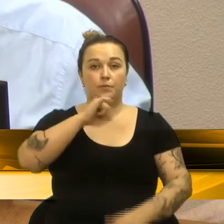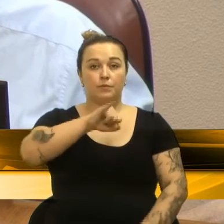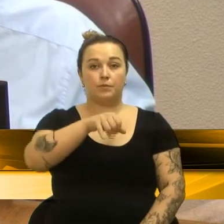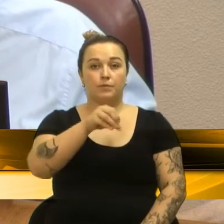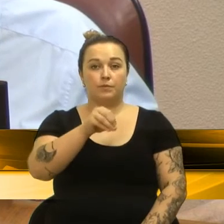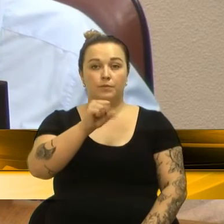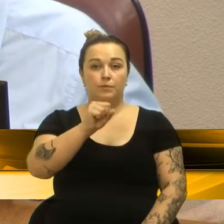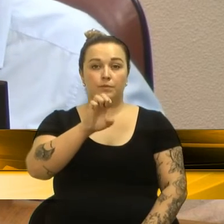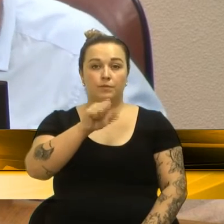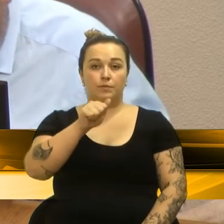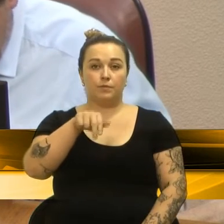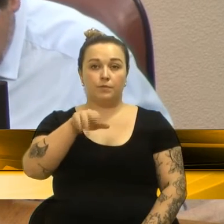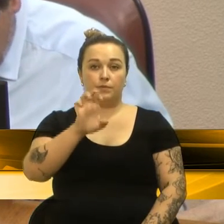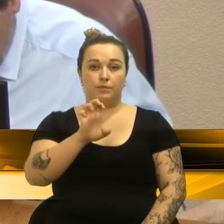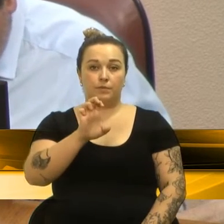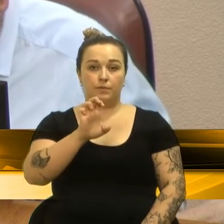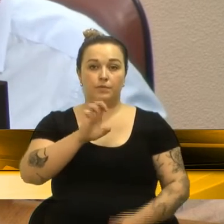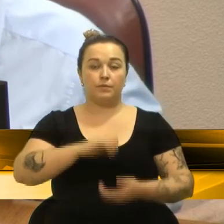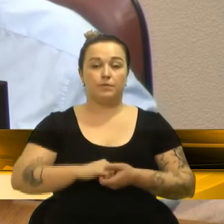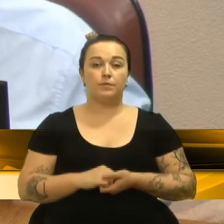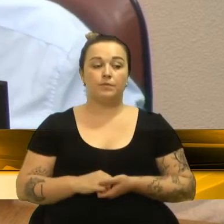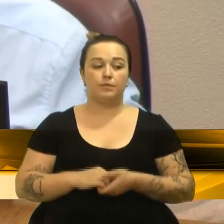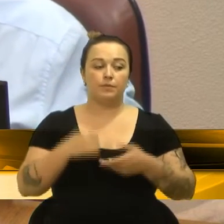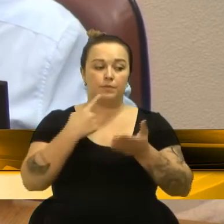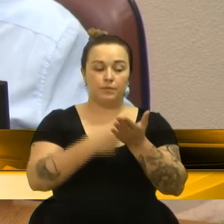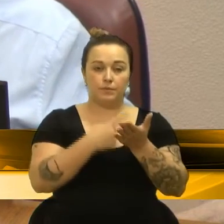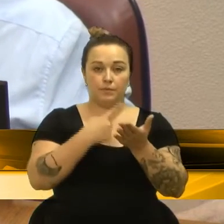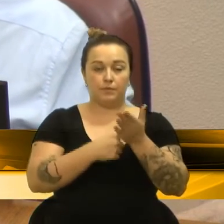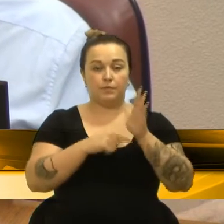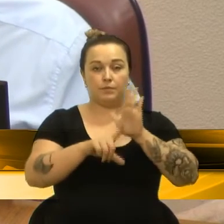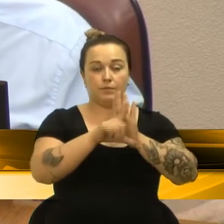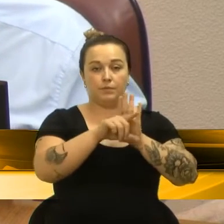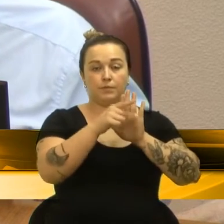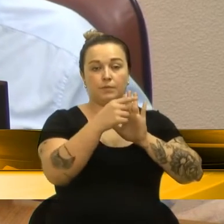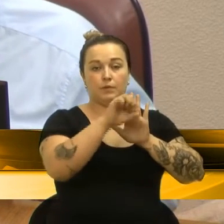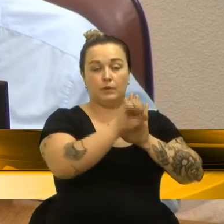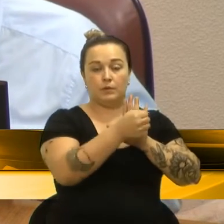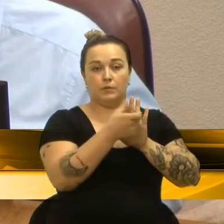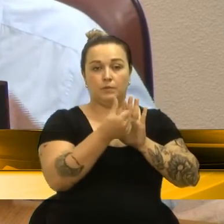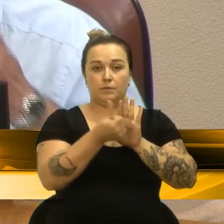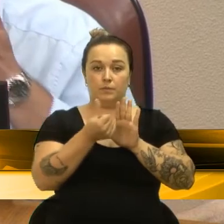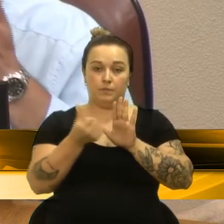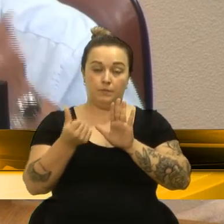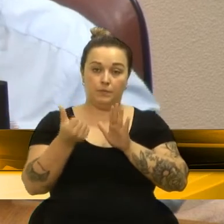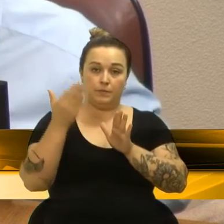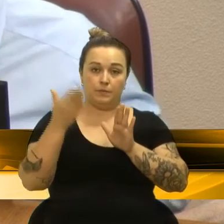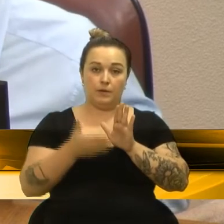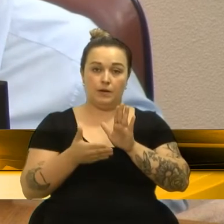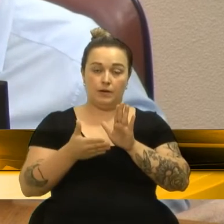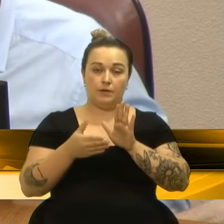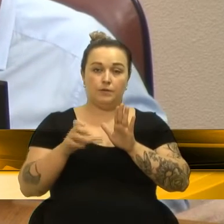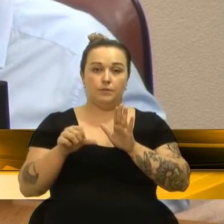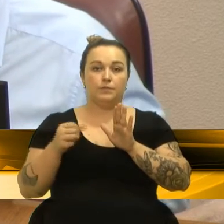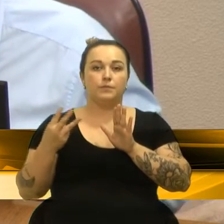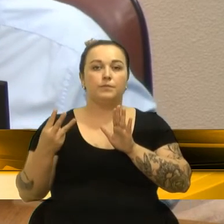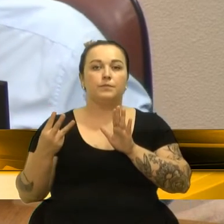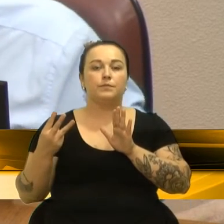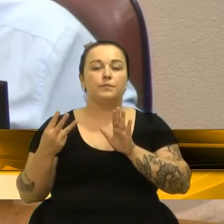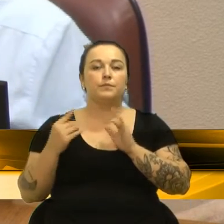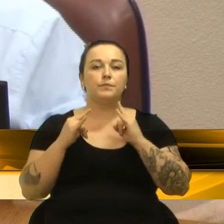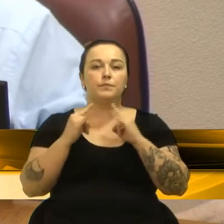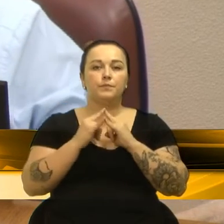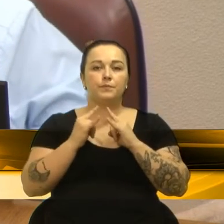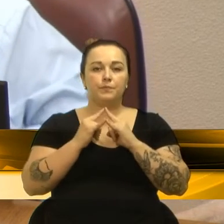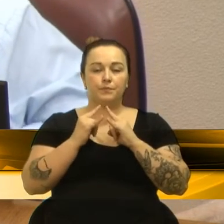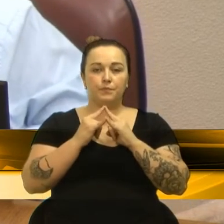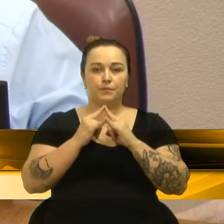de Esgoto e Fundamento Legal, acordo com a Lei 8666, barra 93, Instituto de